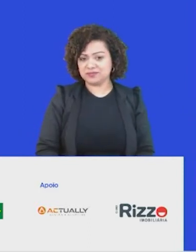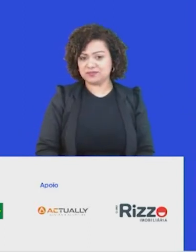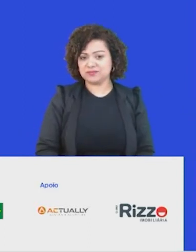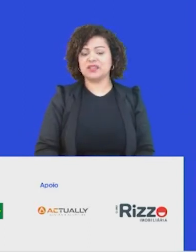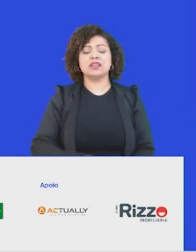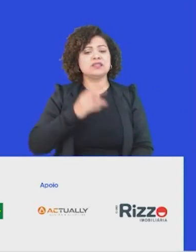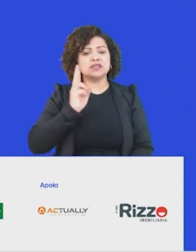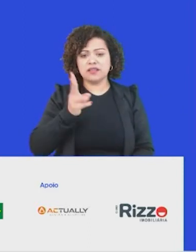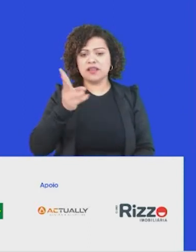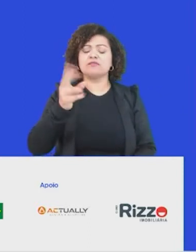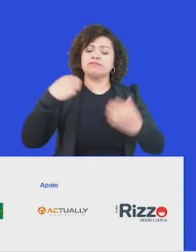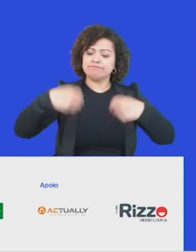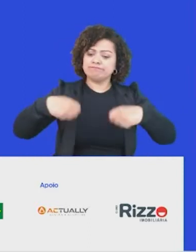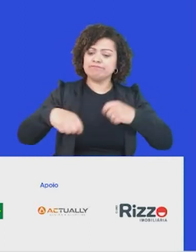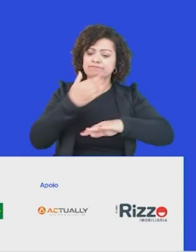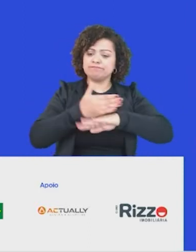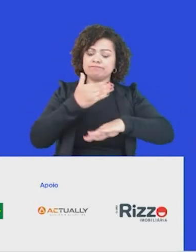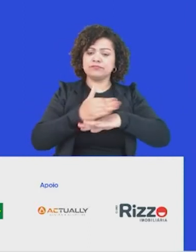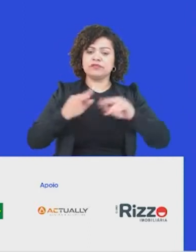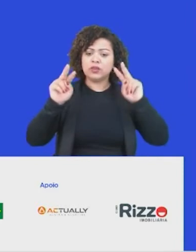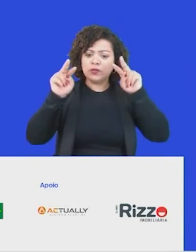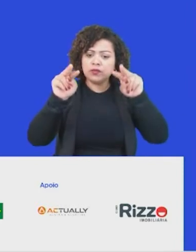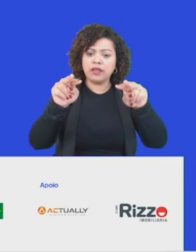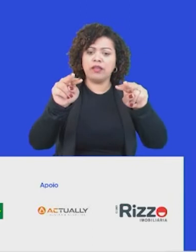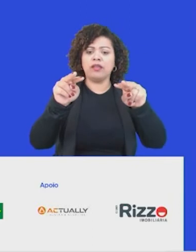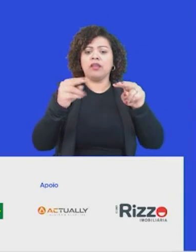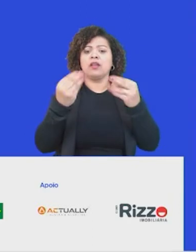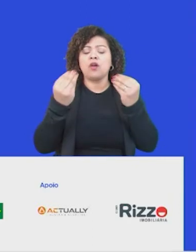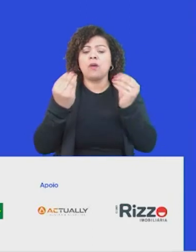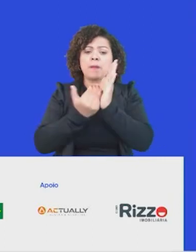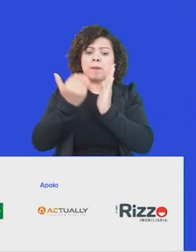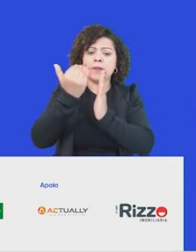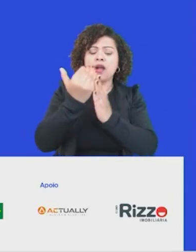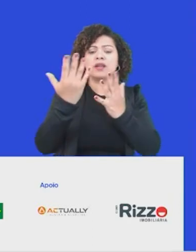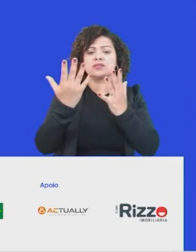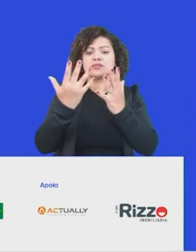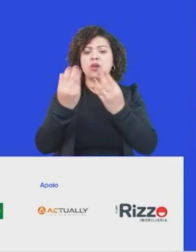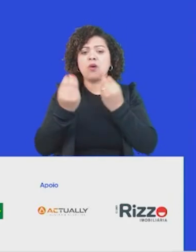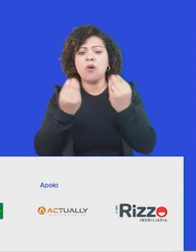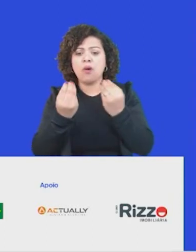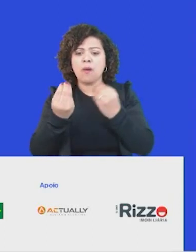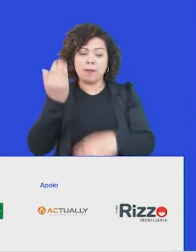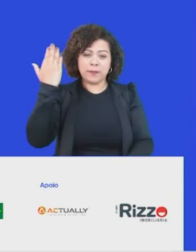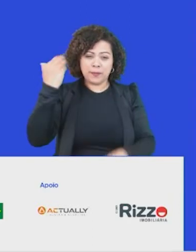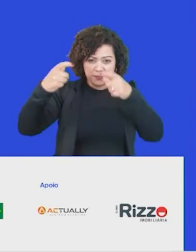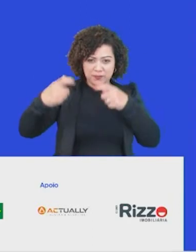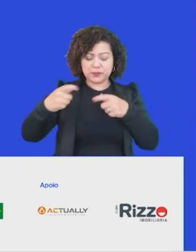vez mais temos a necessidade de olhar para esse conceito de uma super smart society, que foi um termo inaugurado pelo Japão